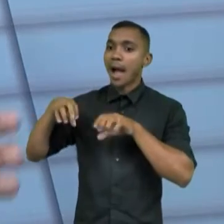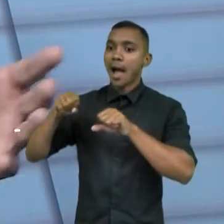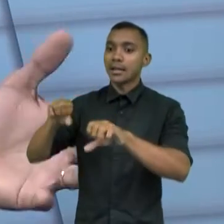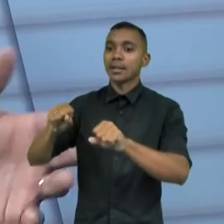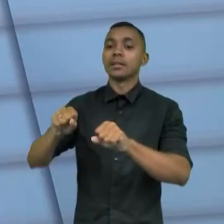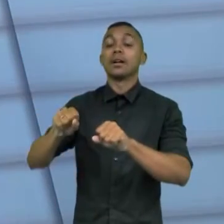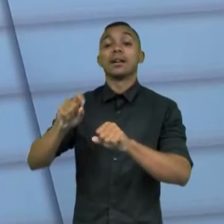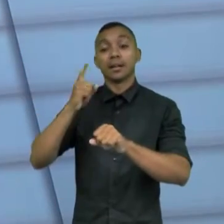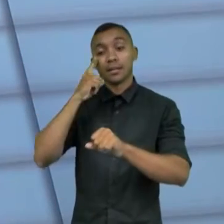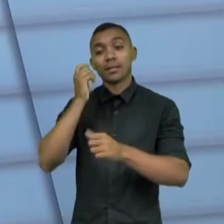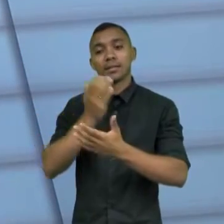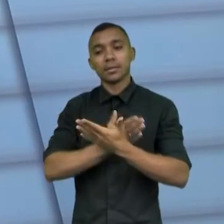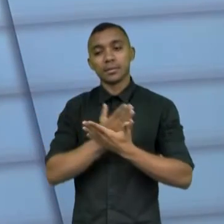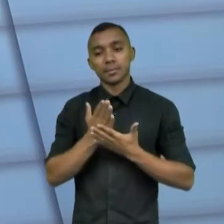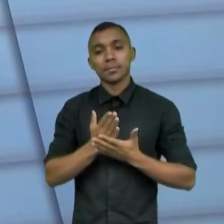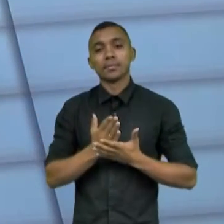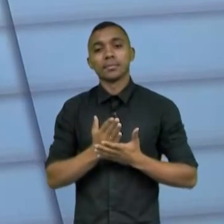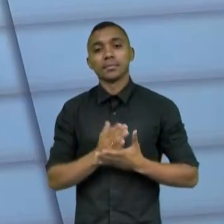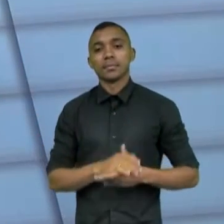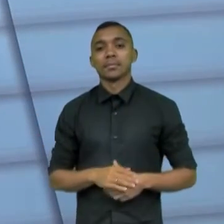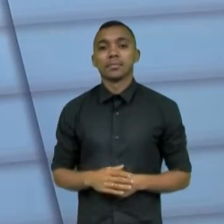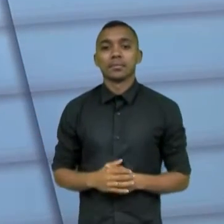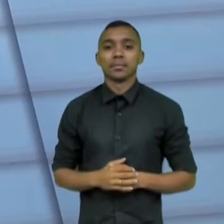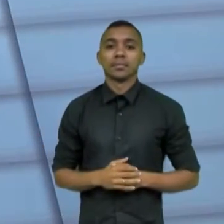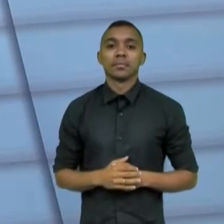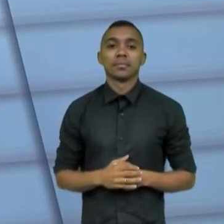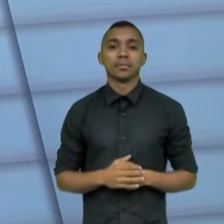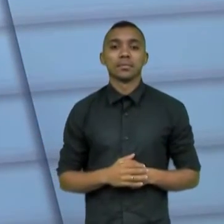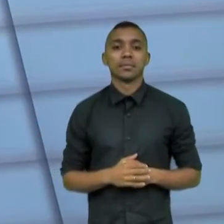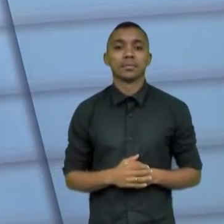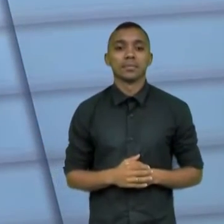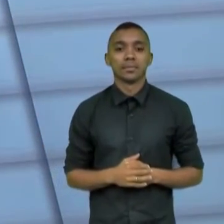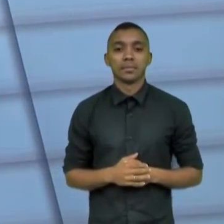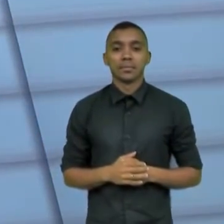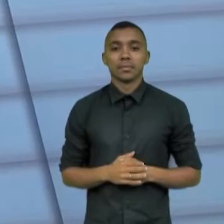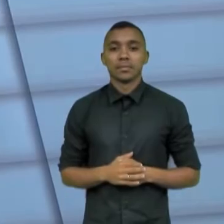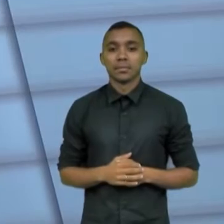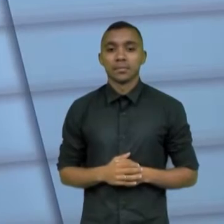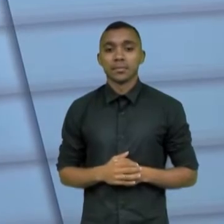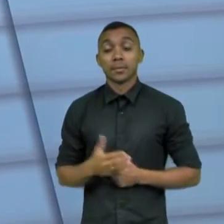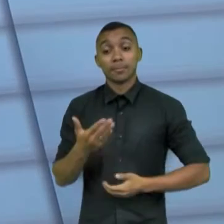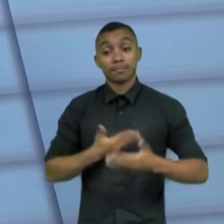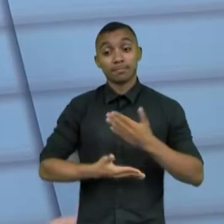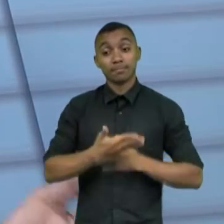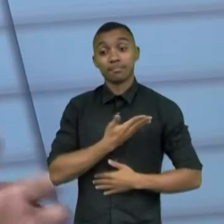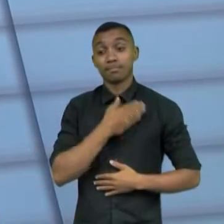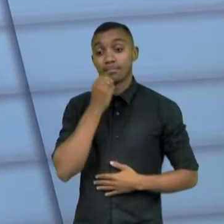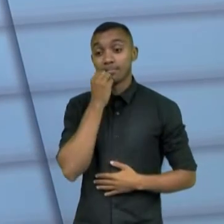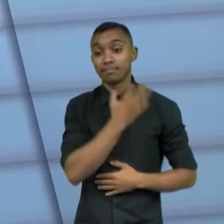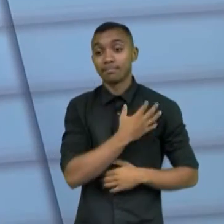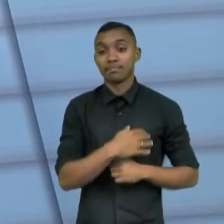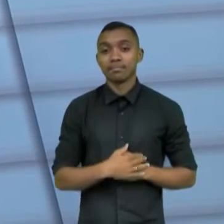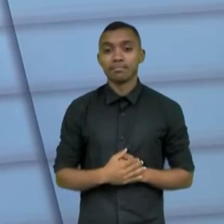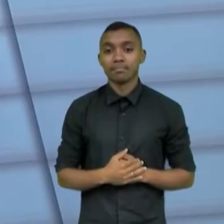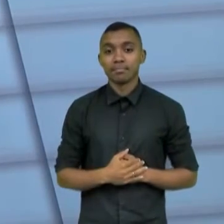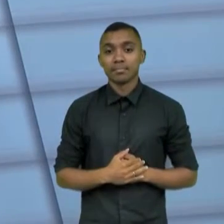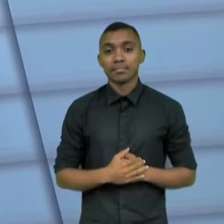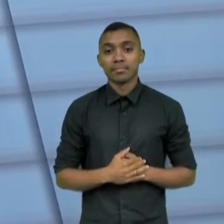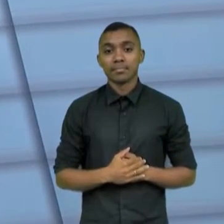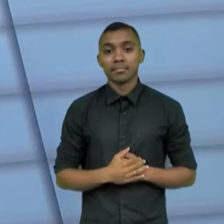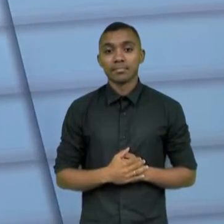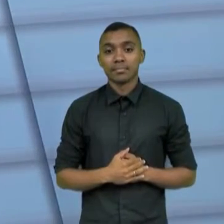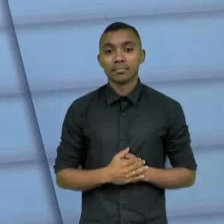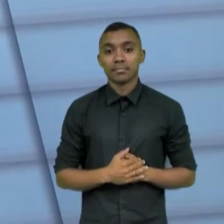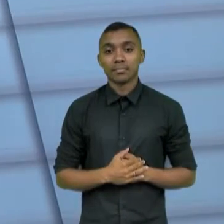Aí a gente começa a cutucá-lo. Que legal. De boas gentileza gera gentileza, Por exemplo, a gente aceita palavras de